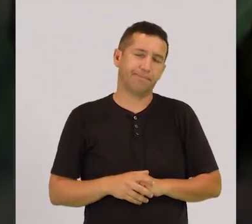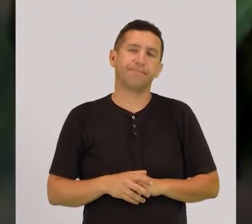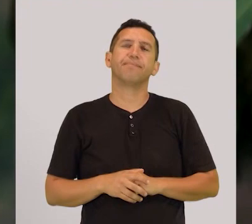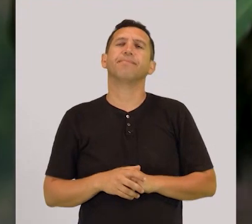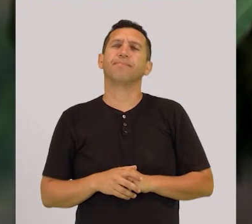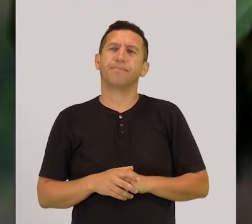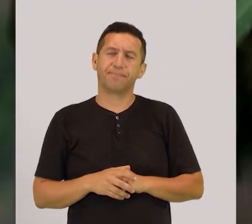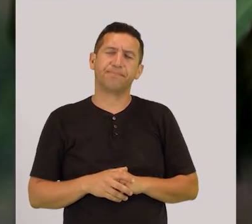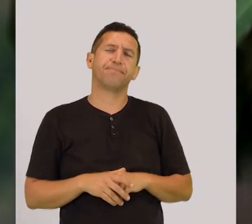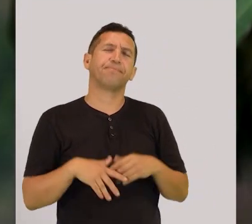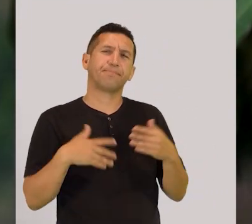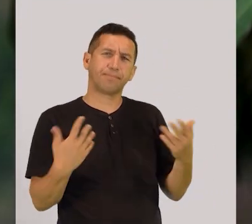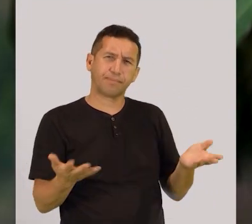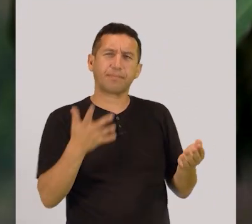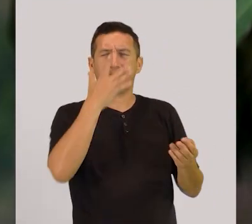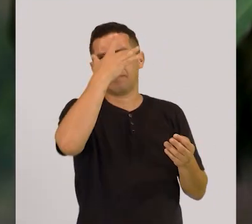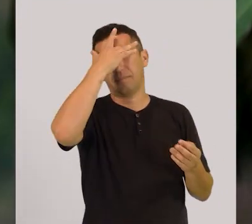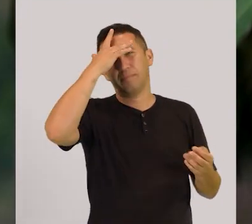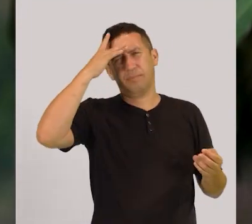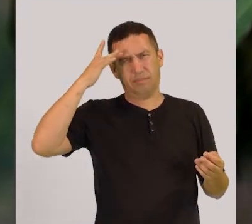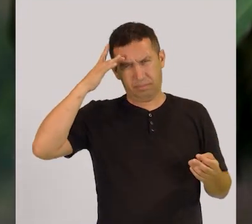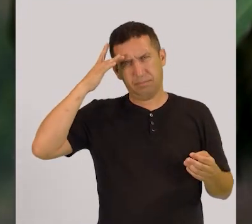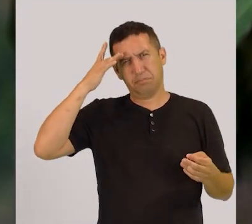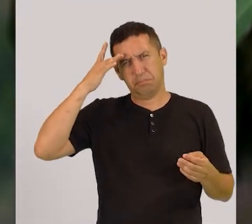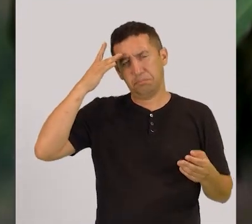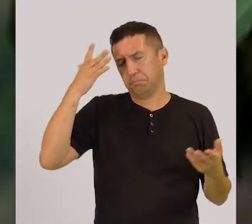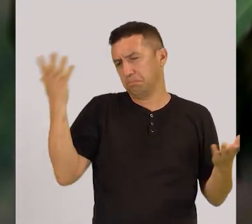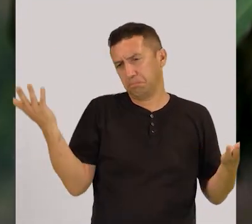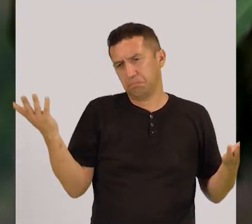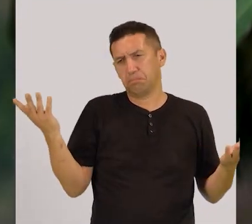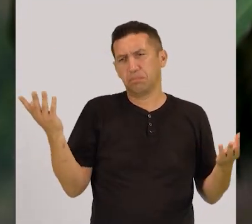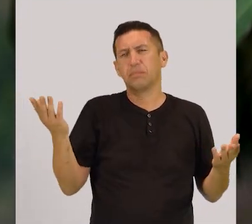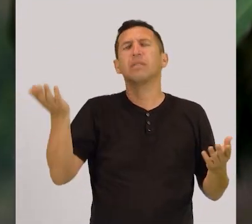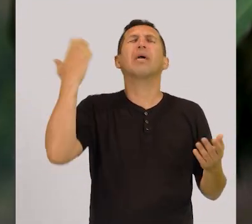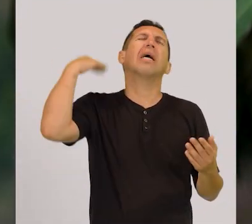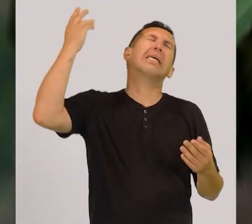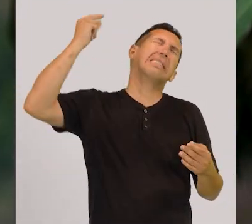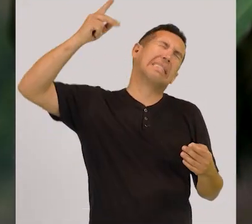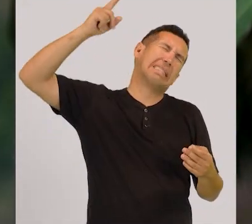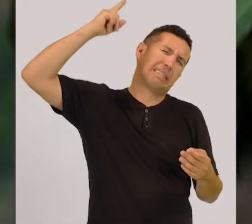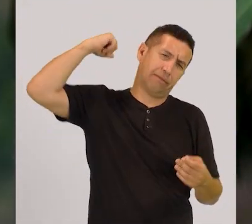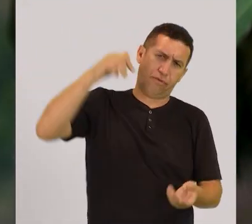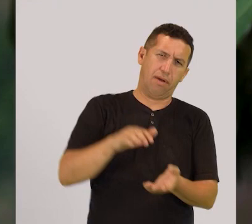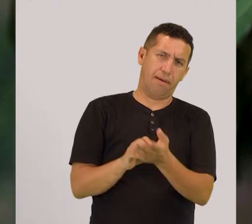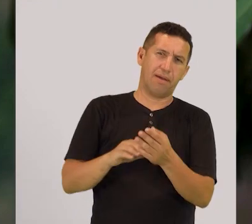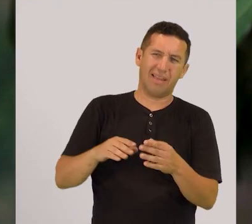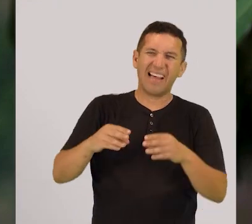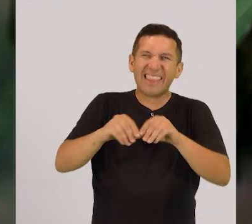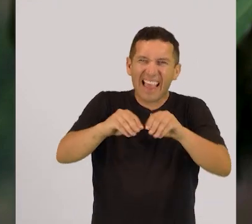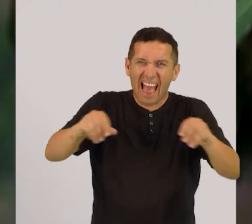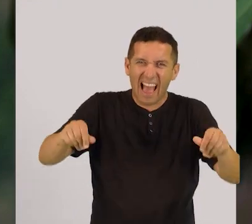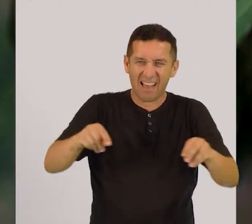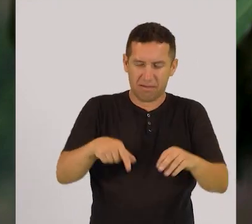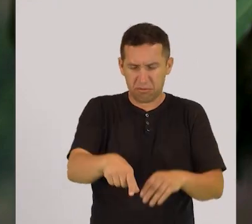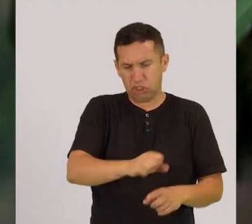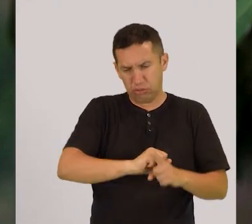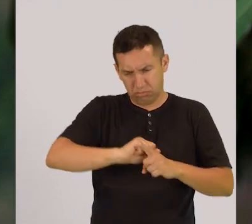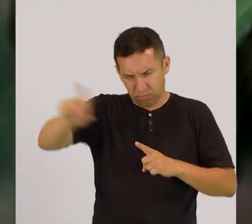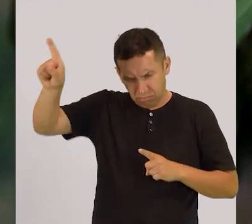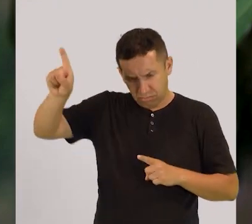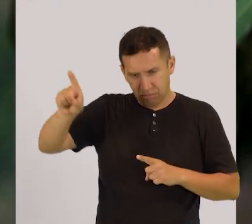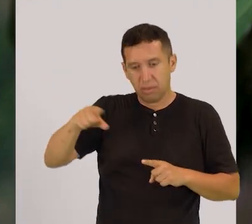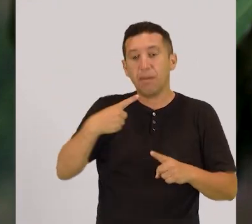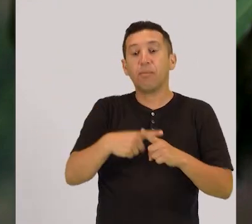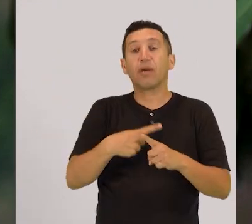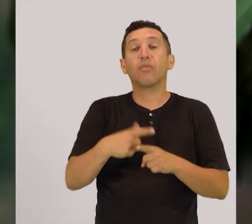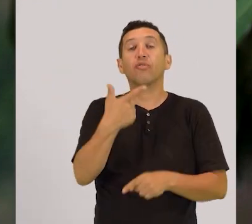Aqueles que, por algum motivo, especialmente por terem sido expulsos de suas terras, não estavam